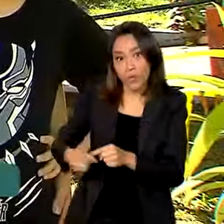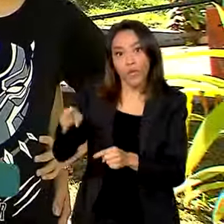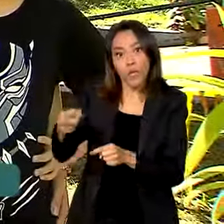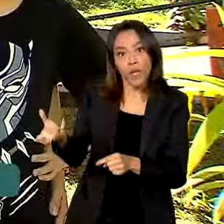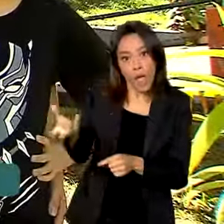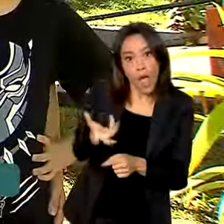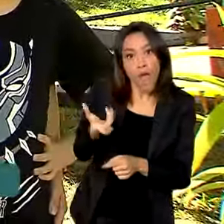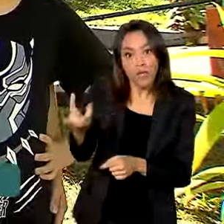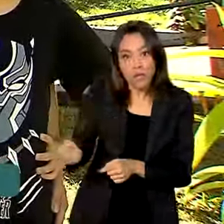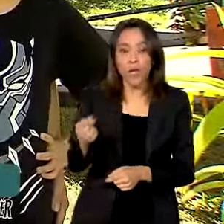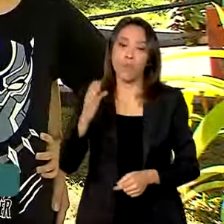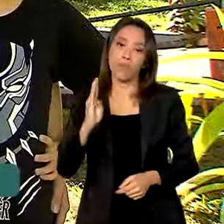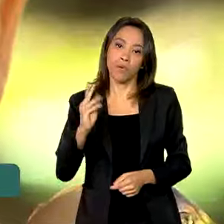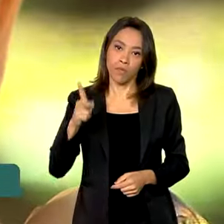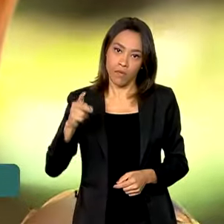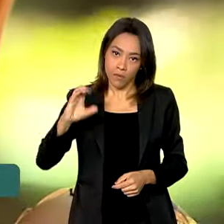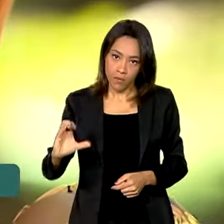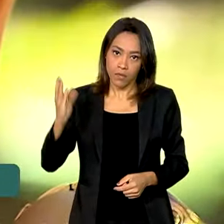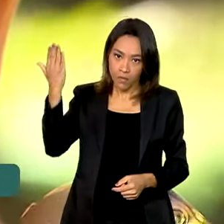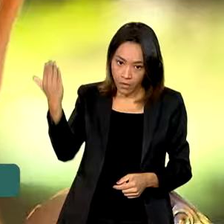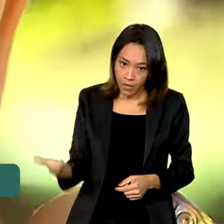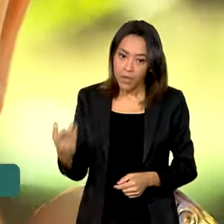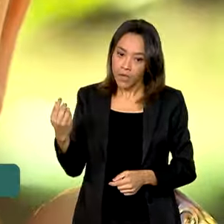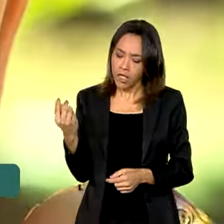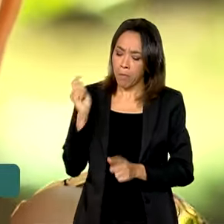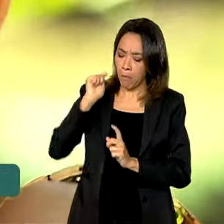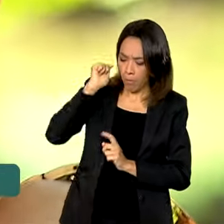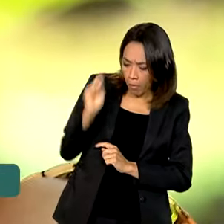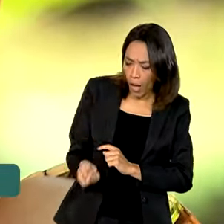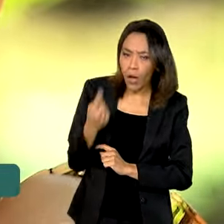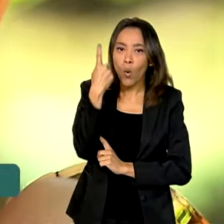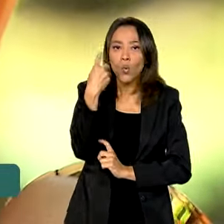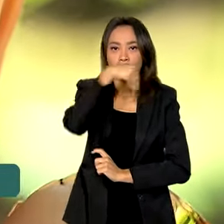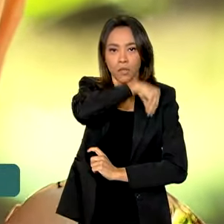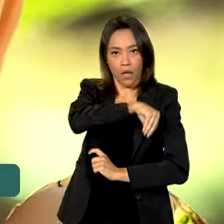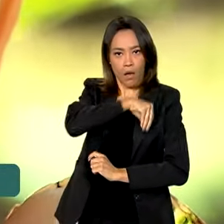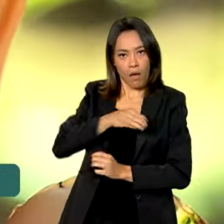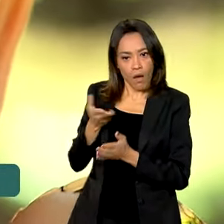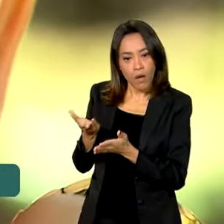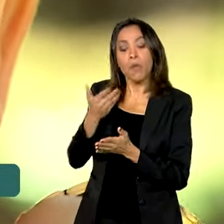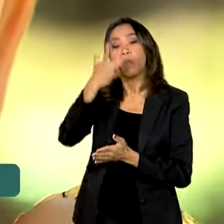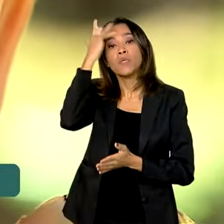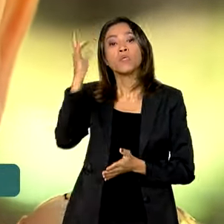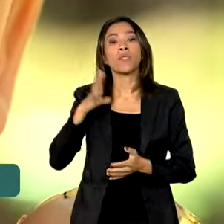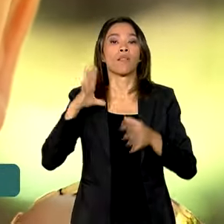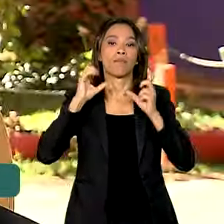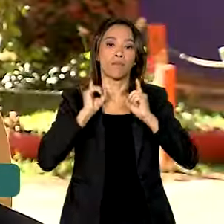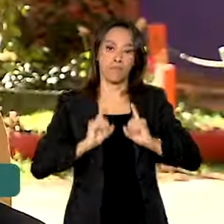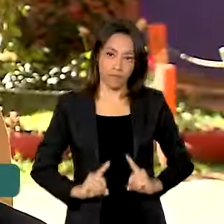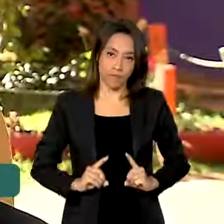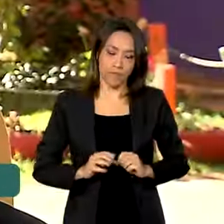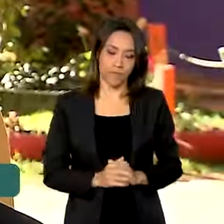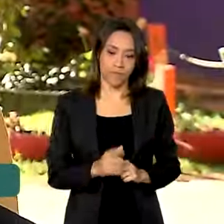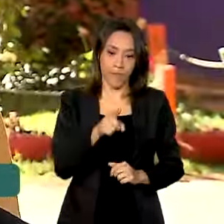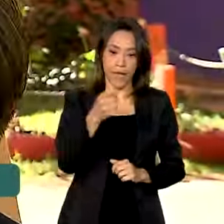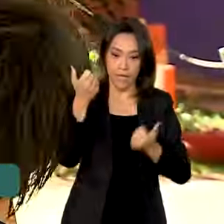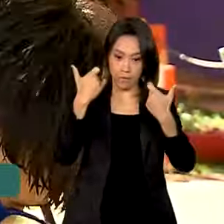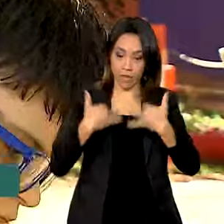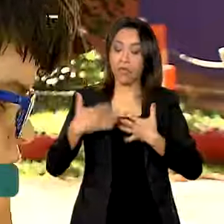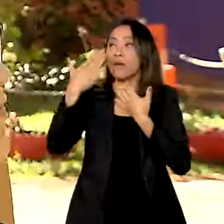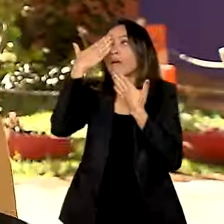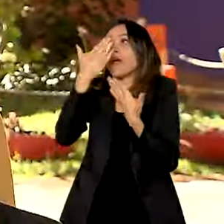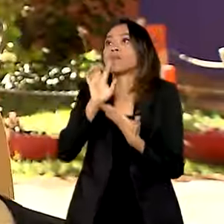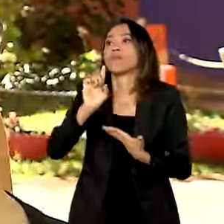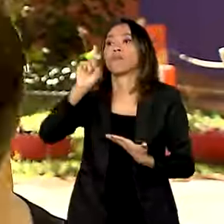Benefício de Prestação Continuada, que garante o pagamento de um salário mínimo a pessoas com deficiência. Graças a Deus, ele me ajuda